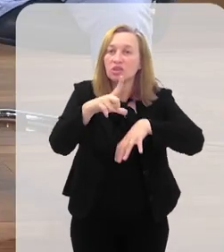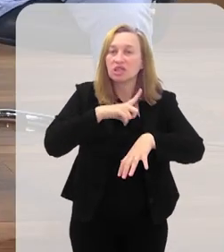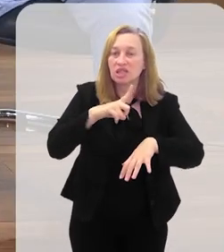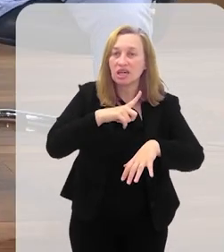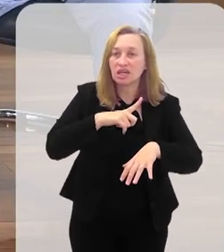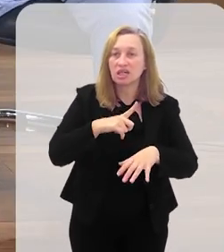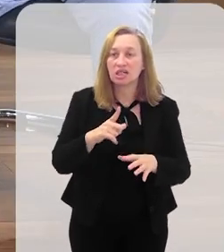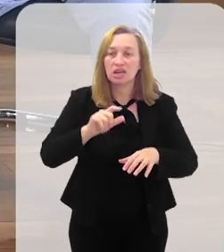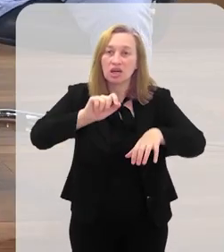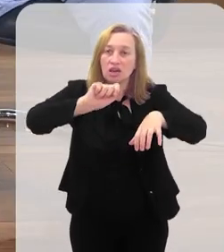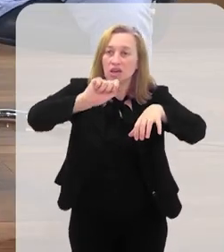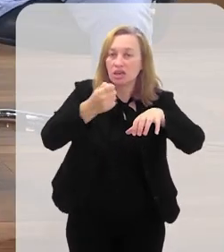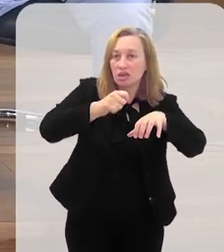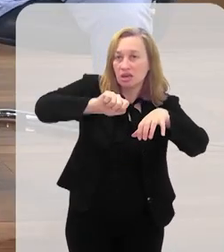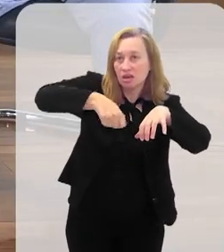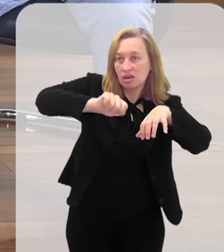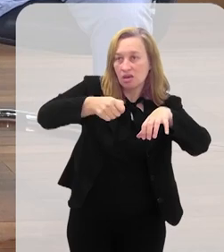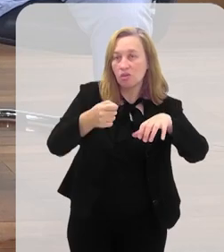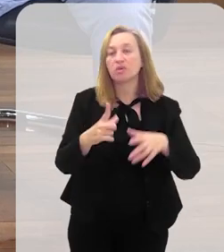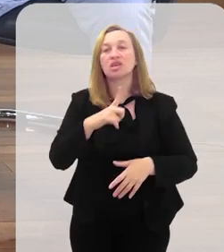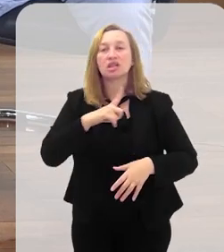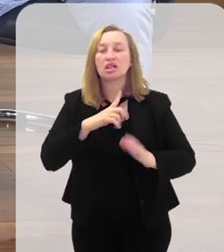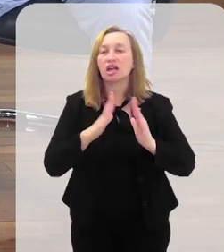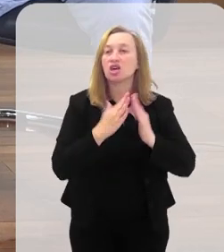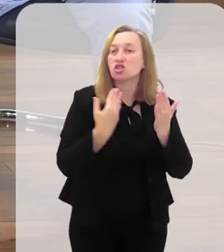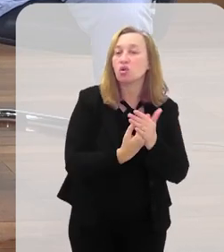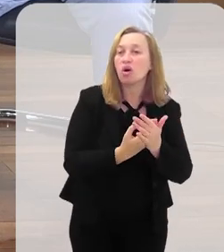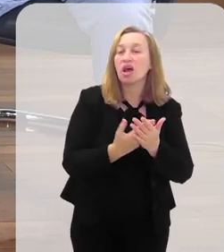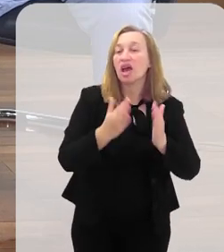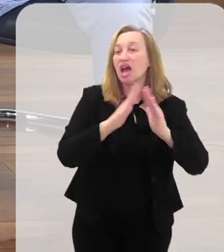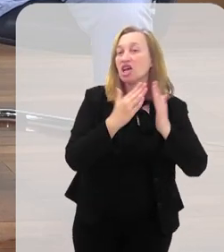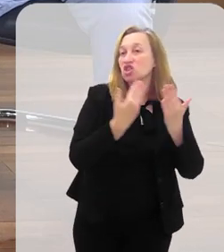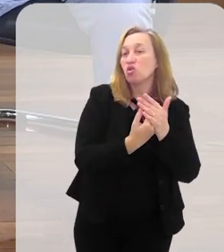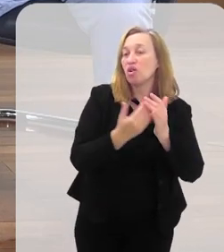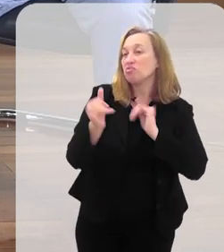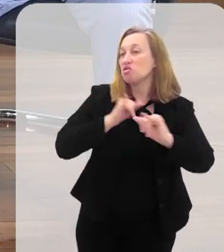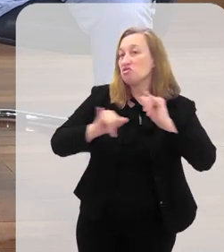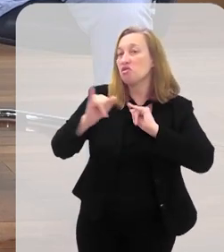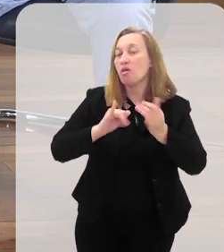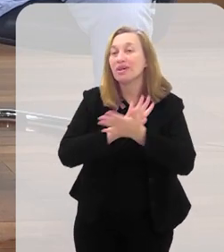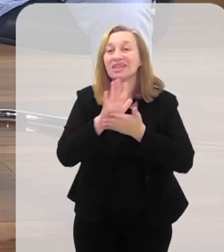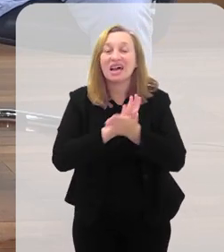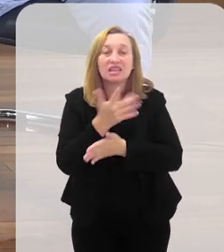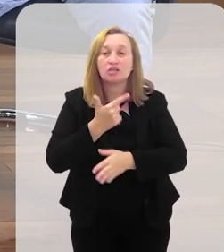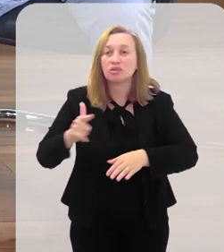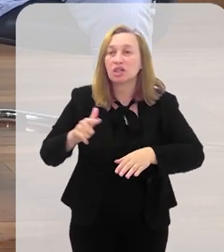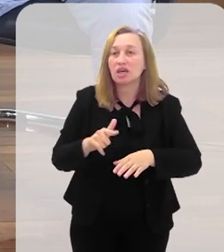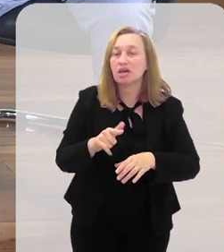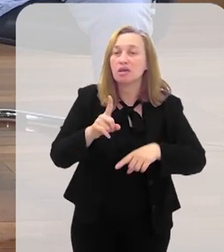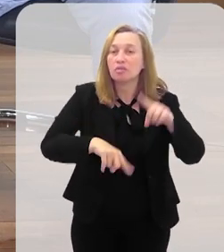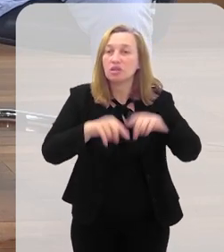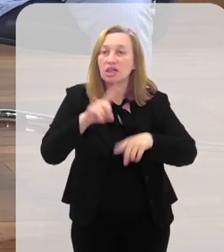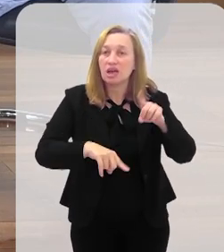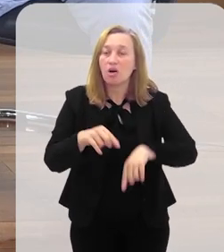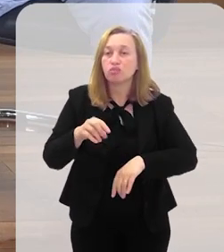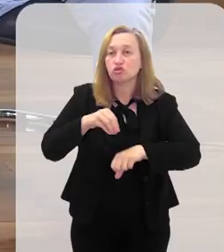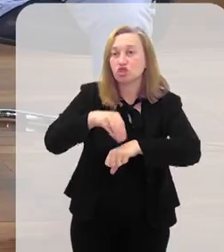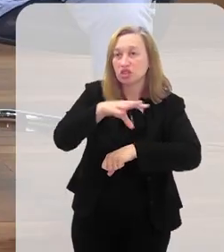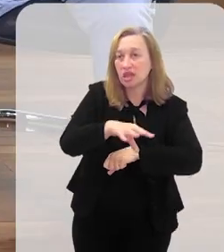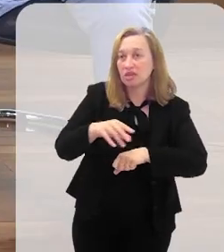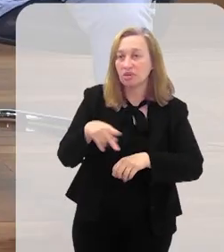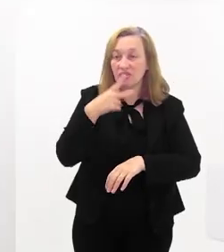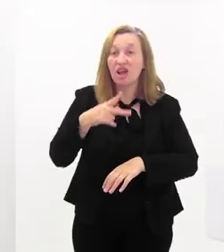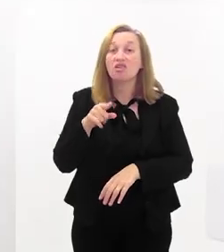pessoas não sabem? Porque os meios de comunicação não informam e a escola, principalmente, não tem todo o material didático para colocar. Todo mundo, você deve ter indicado